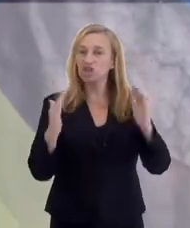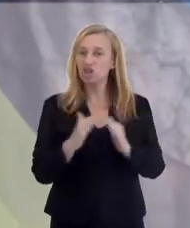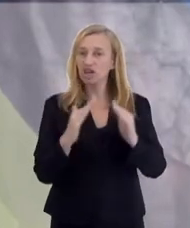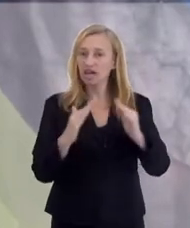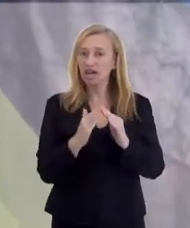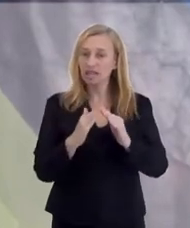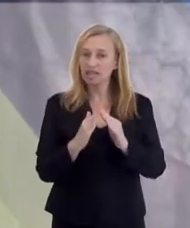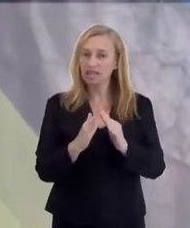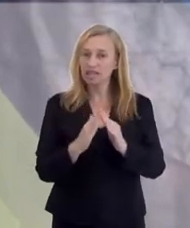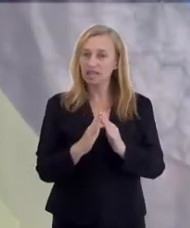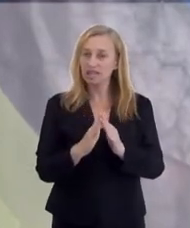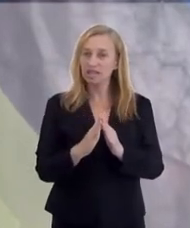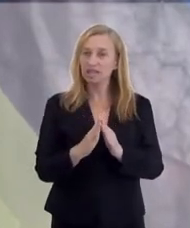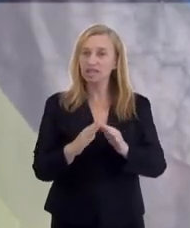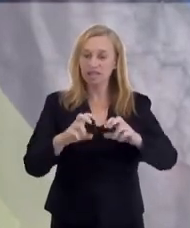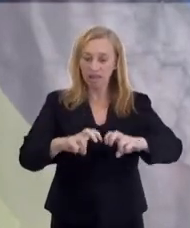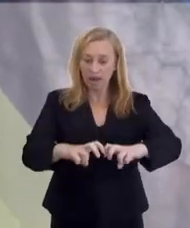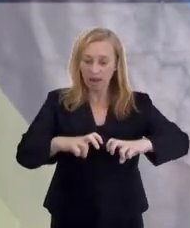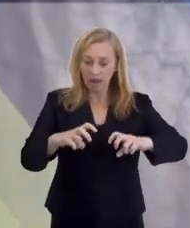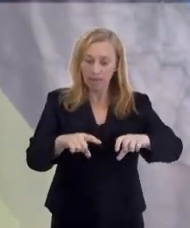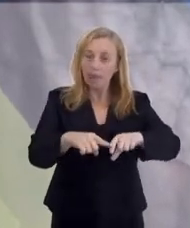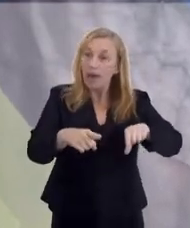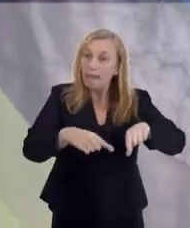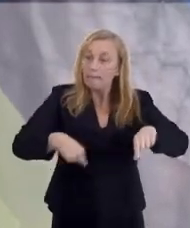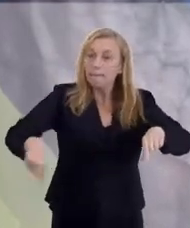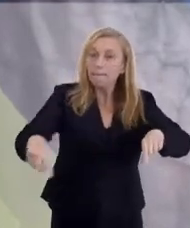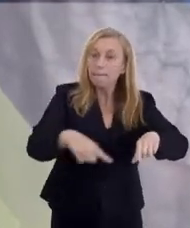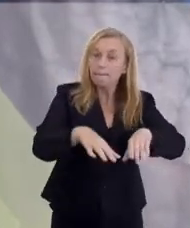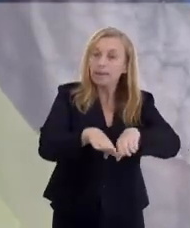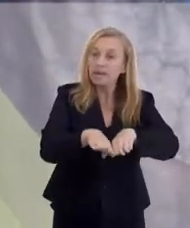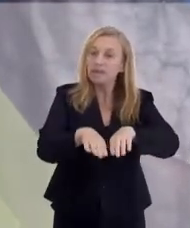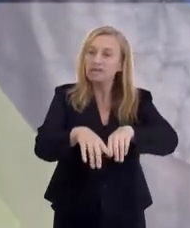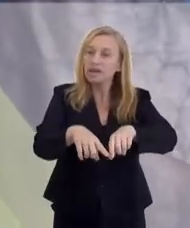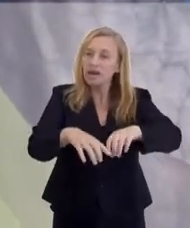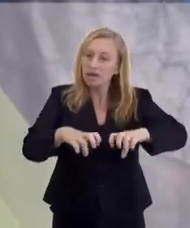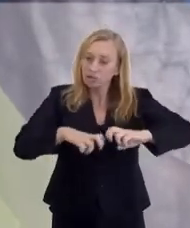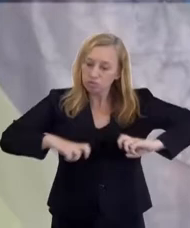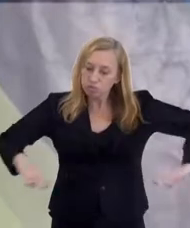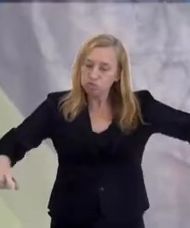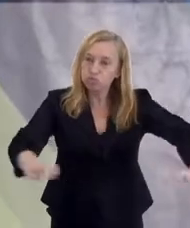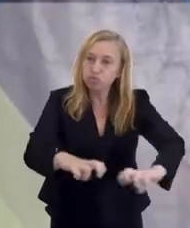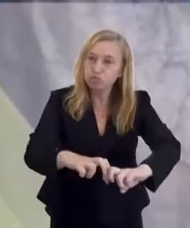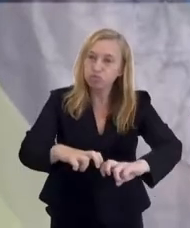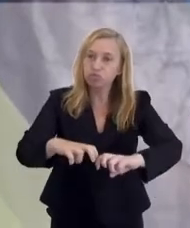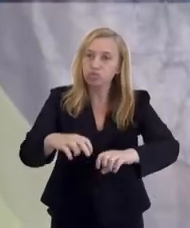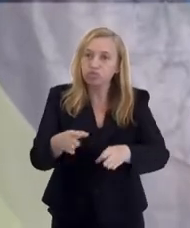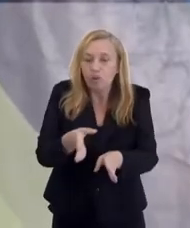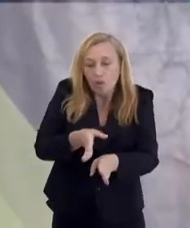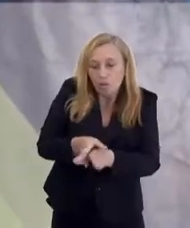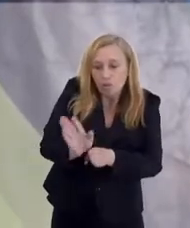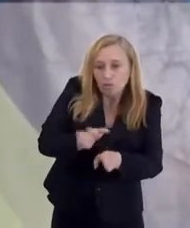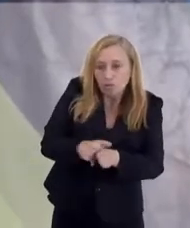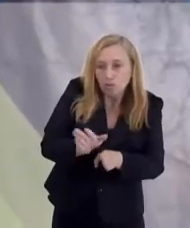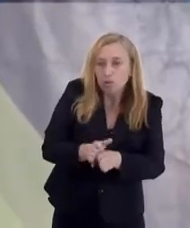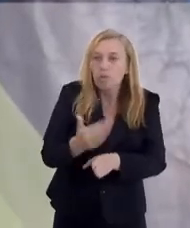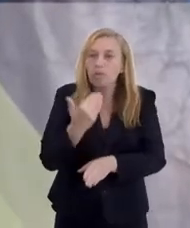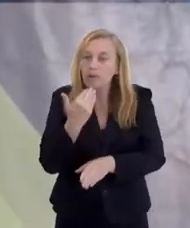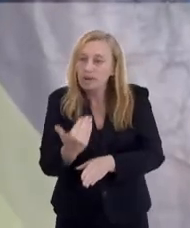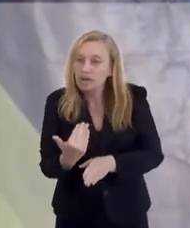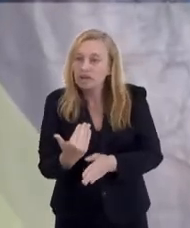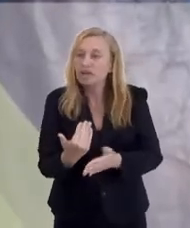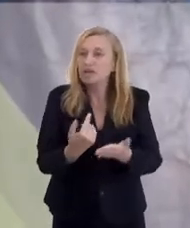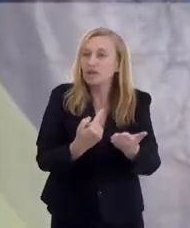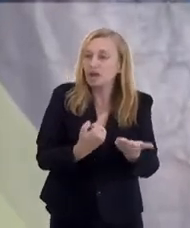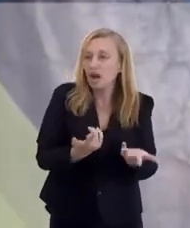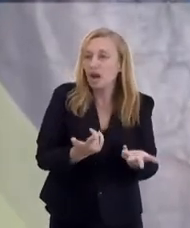faziam na mesa a consulta aos Espíritos, o que eles iam fazer, até que... Estou resumindo,